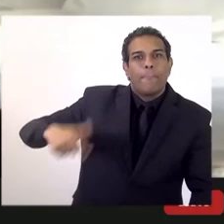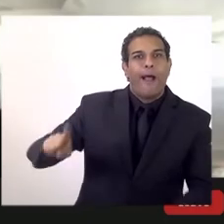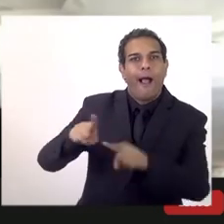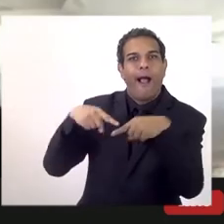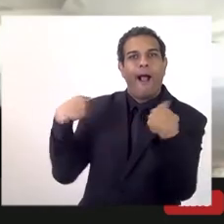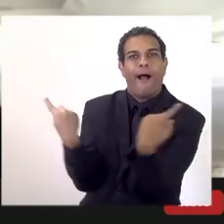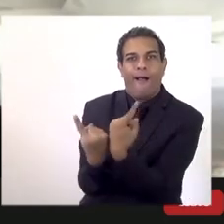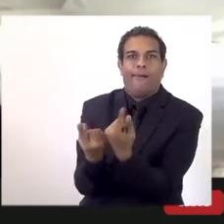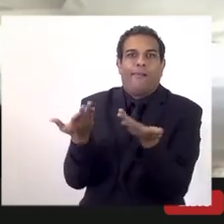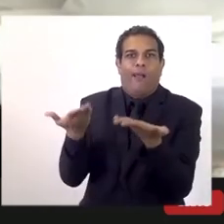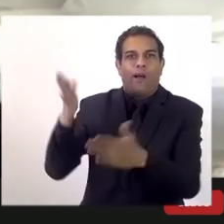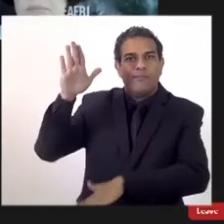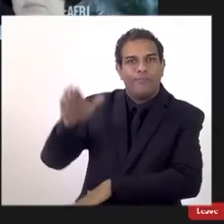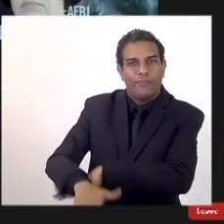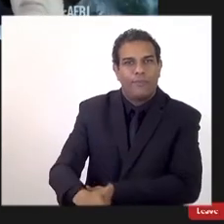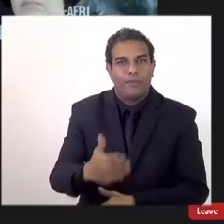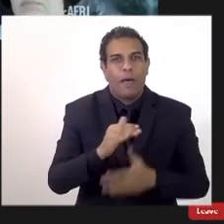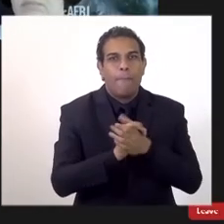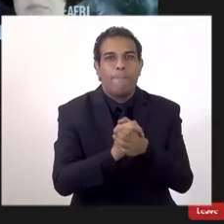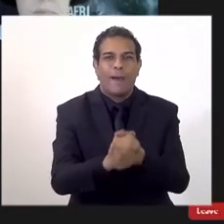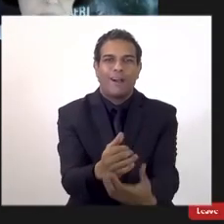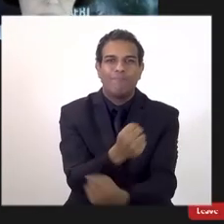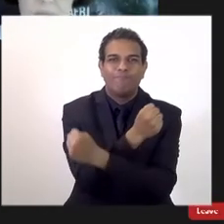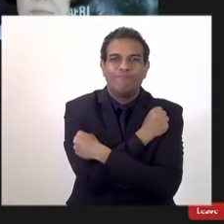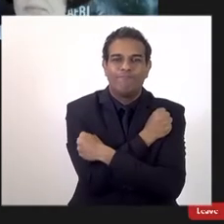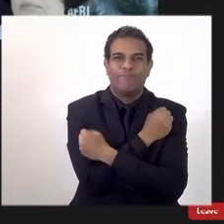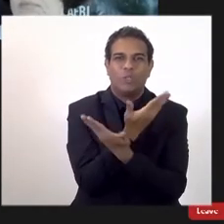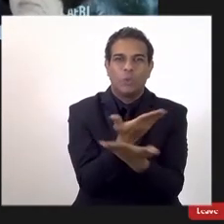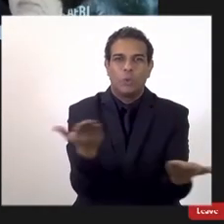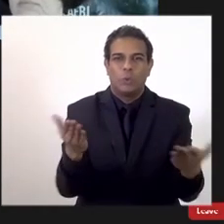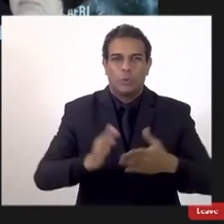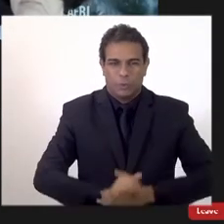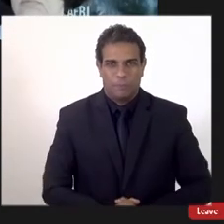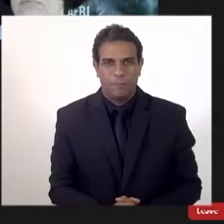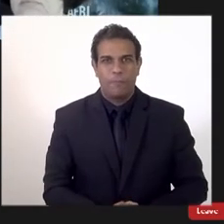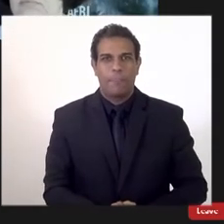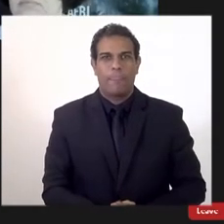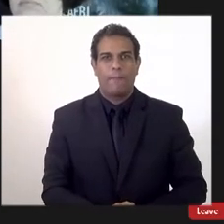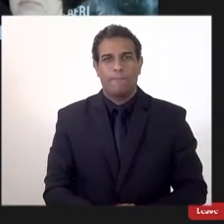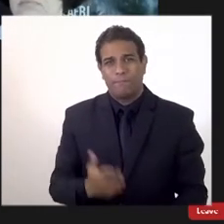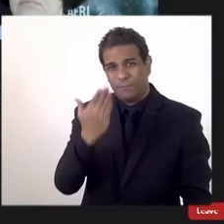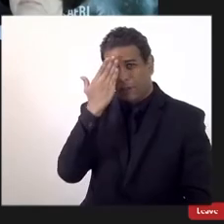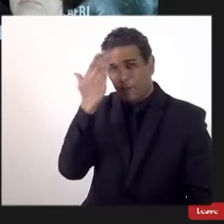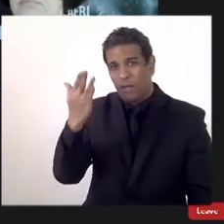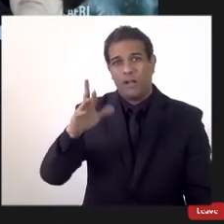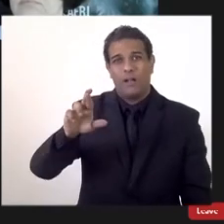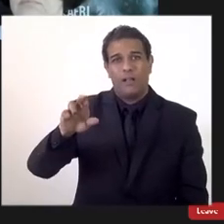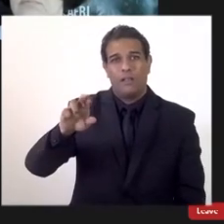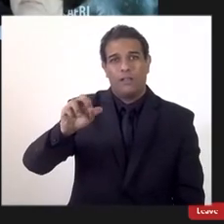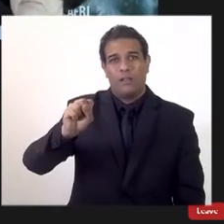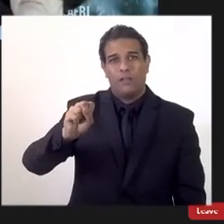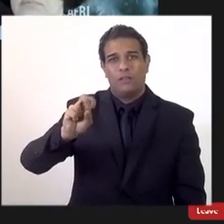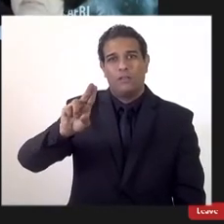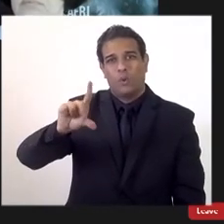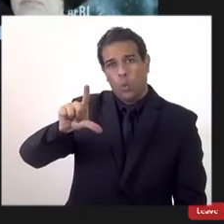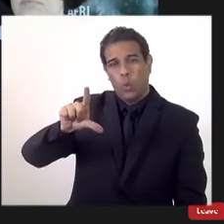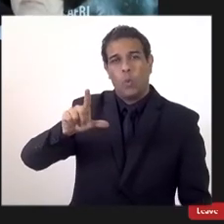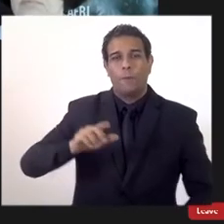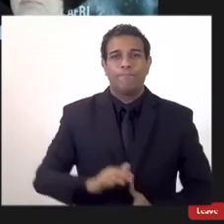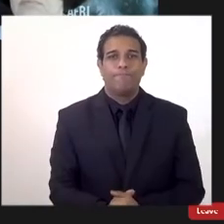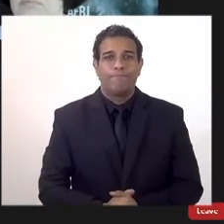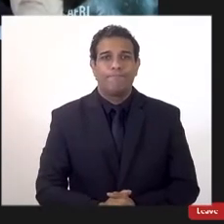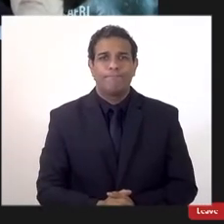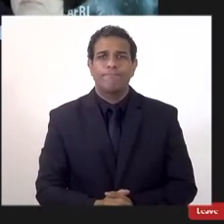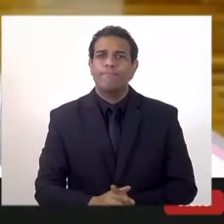compromisso me chama tá bom? um abração para todos e obrigado obrigado Raul estão